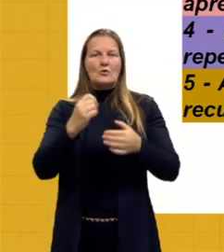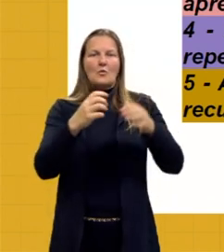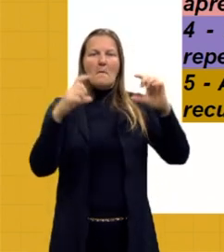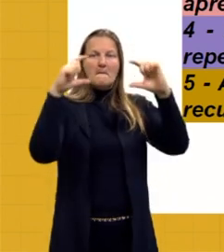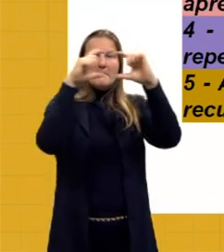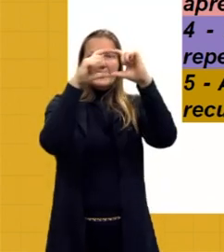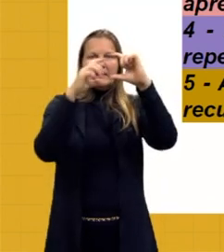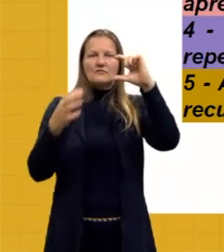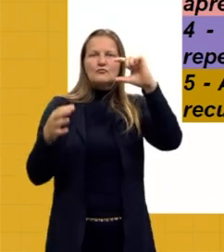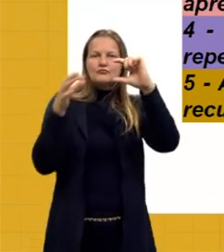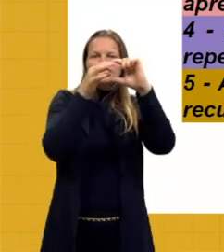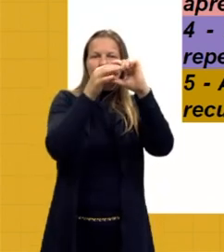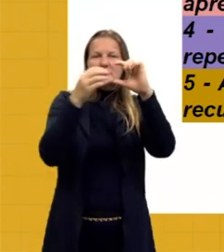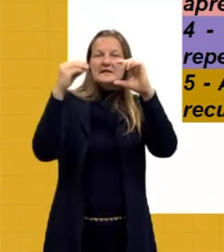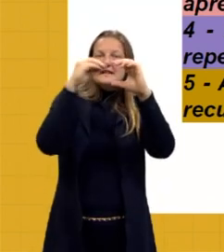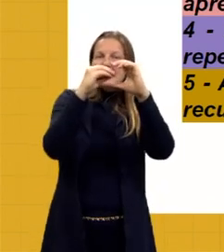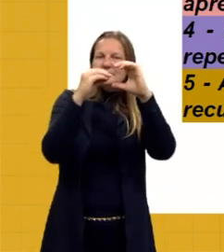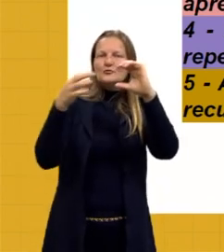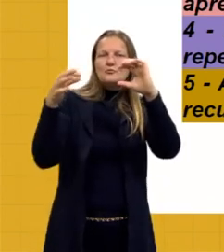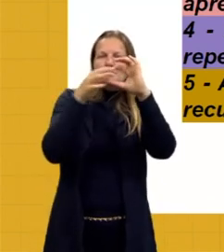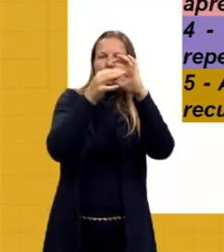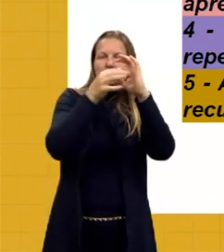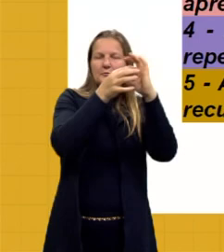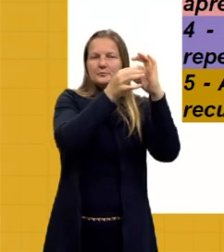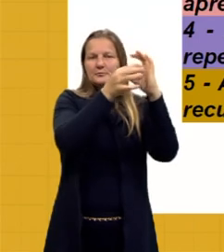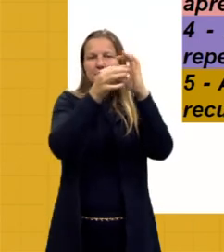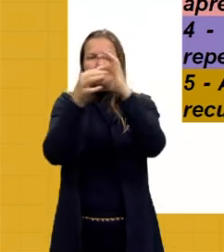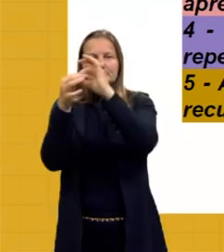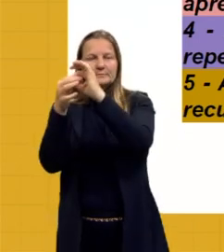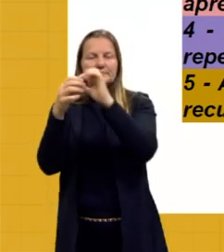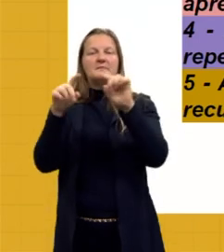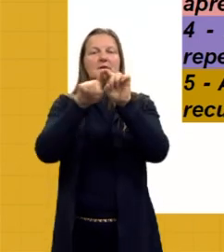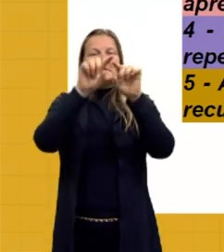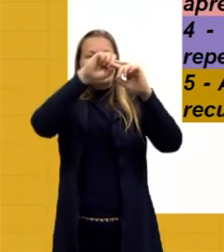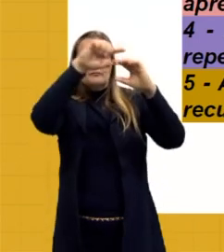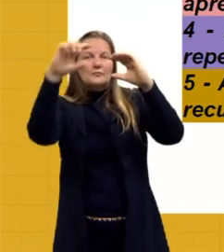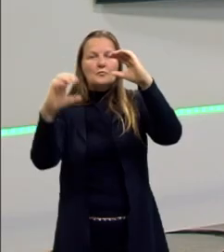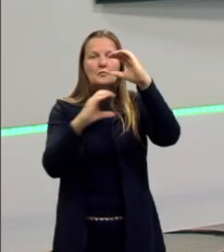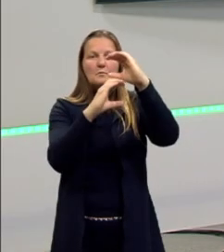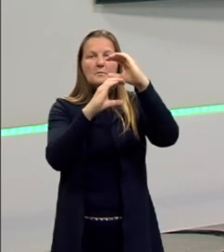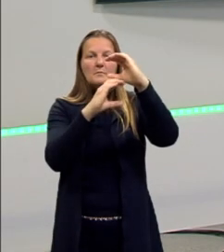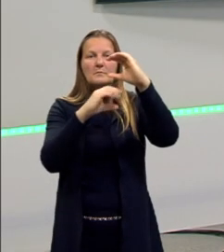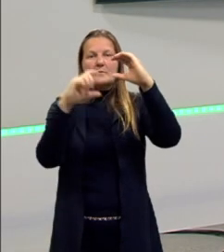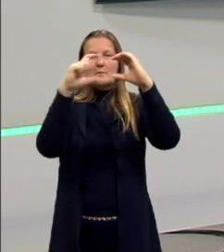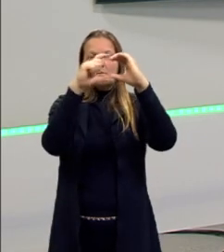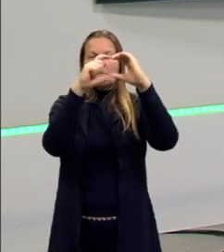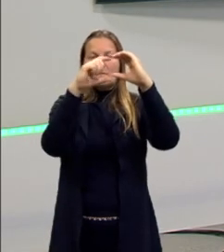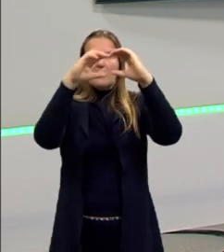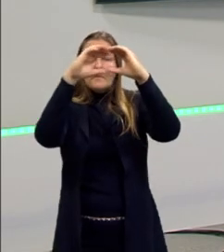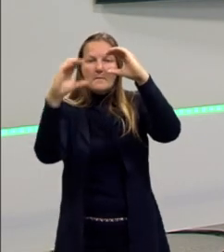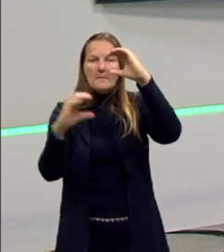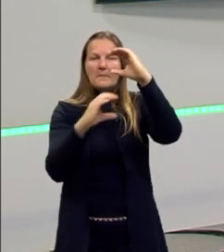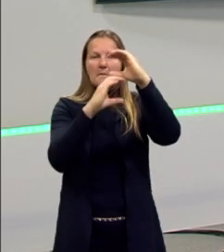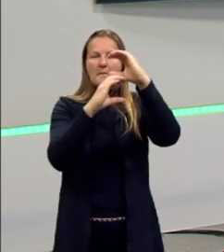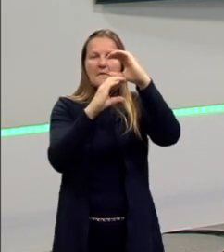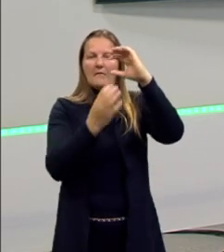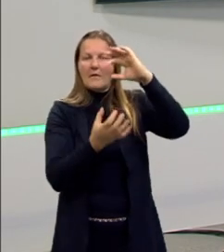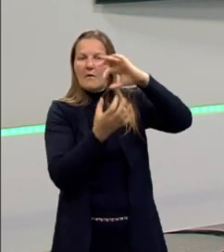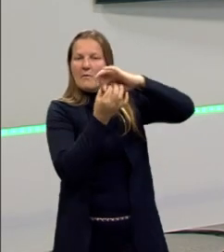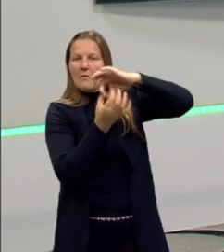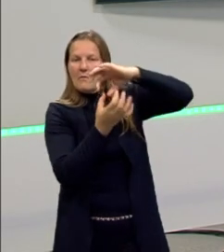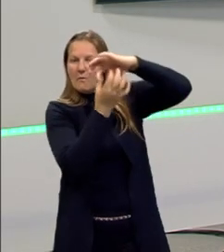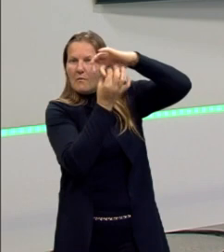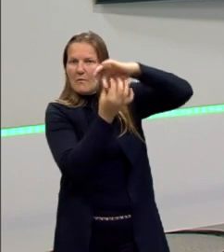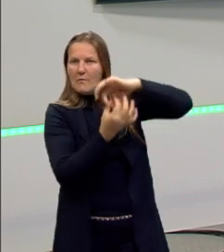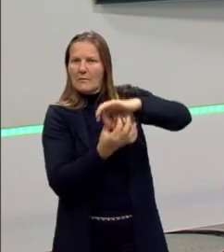parágrafo, ligando um período no outro ou ligando um período ao outro e um parágrafo